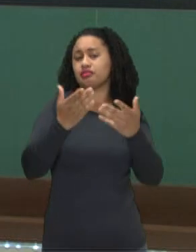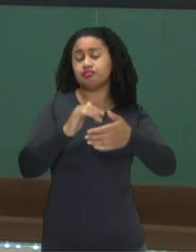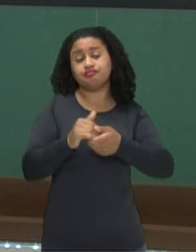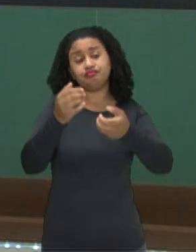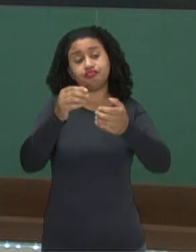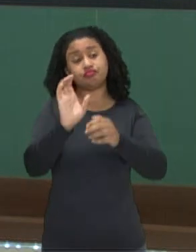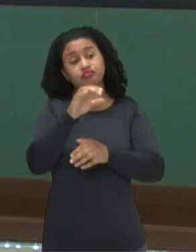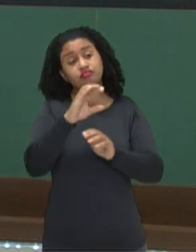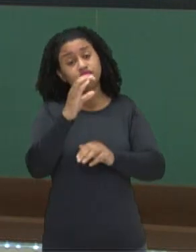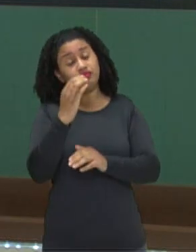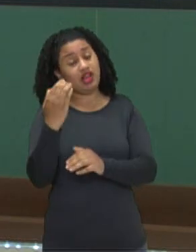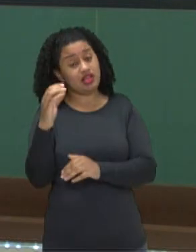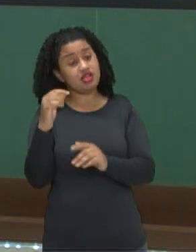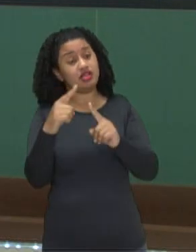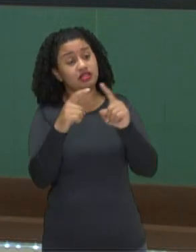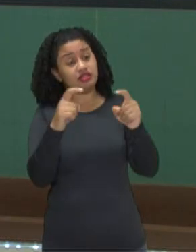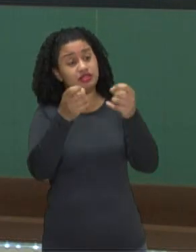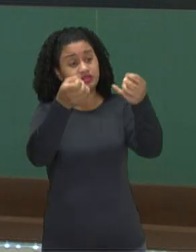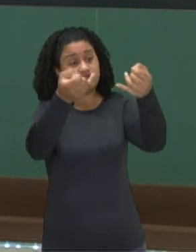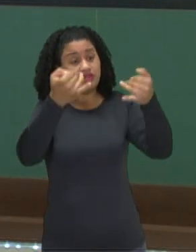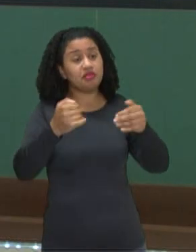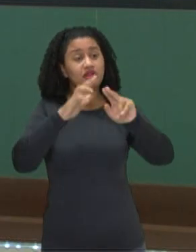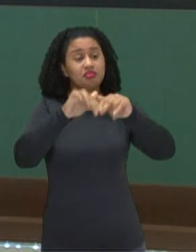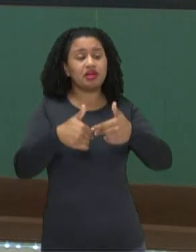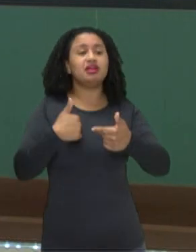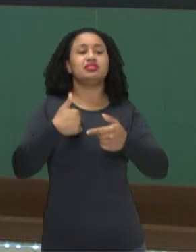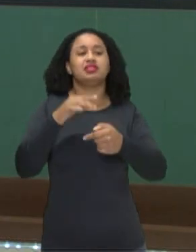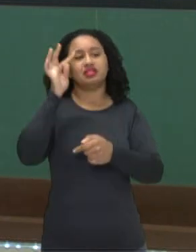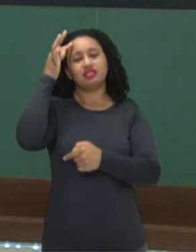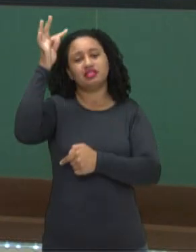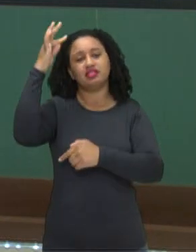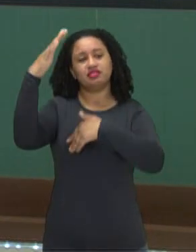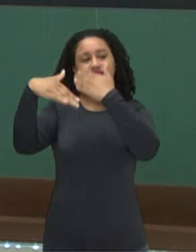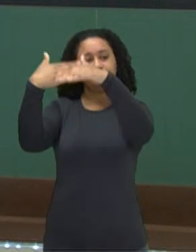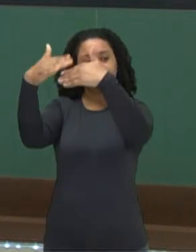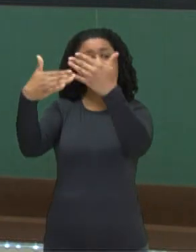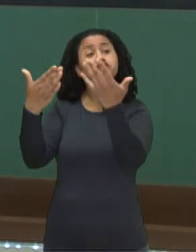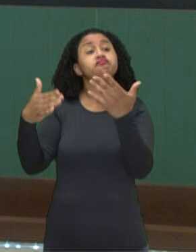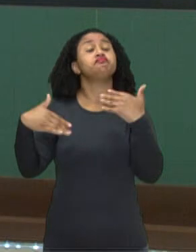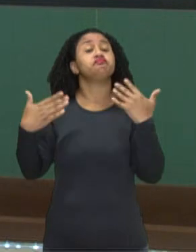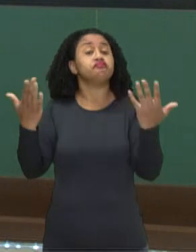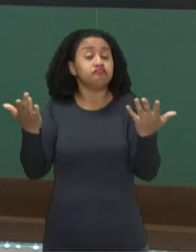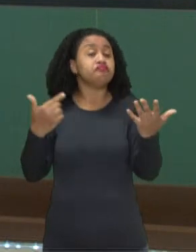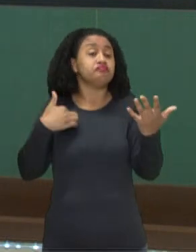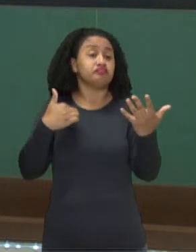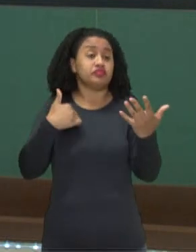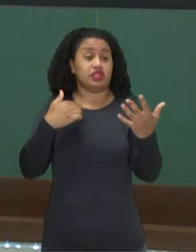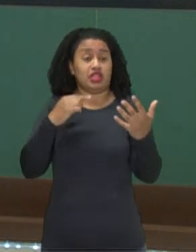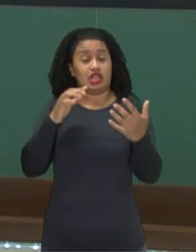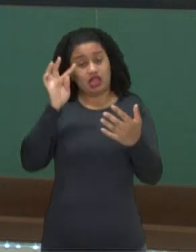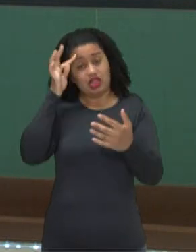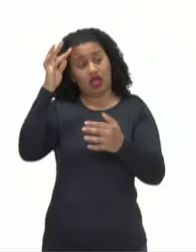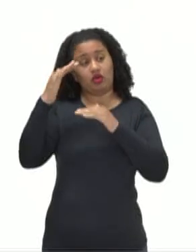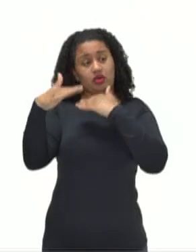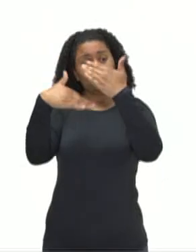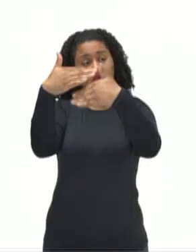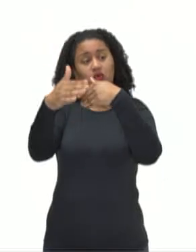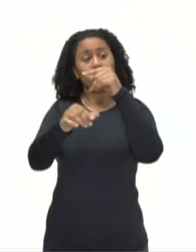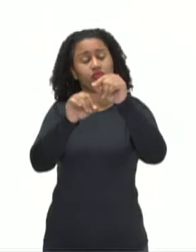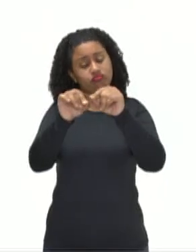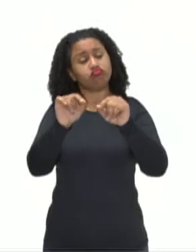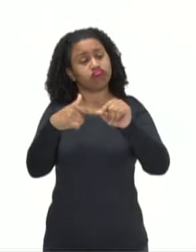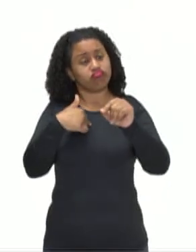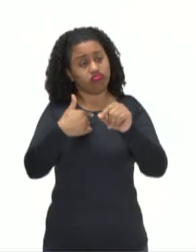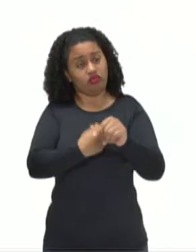ciência explica isso através da teoria da evolução. Então, segundo as teorias evolucionistas, os